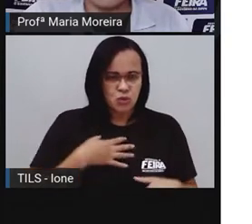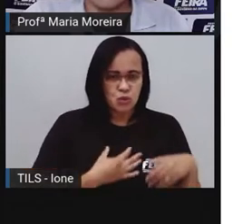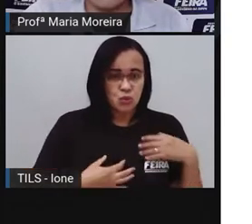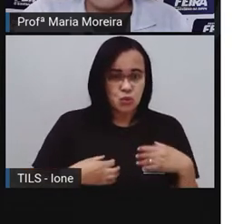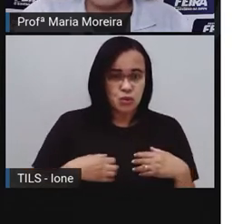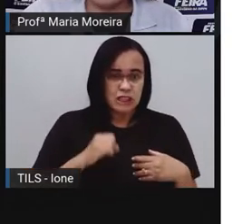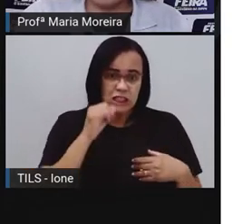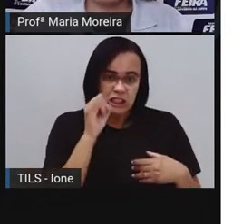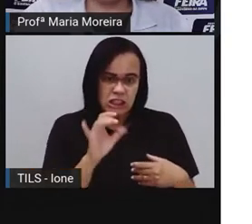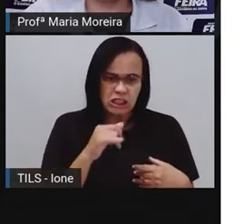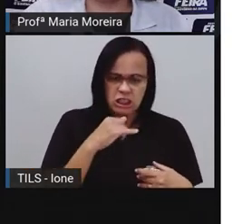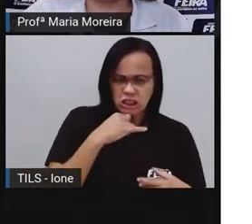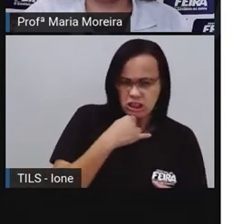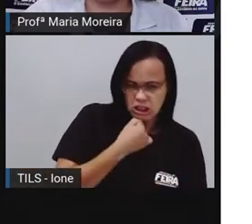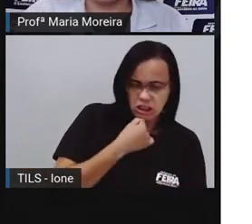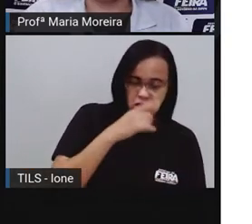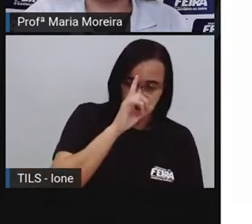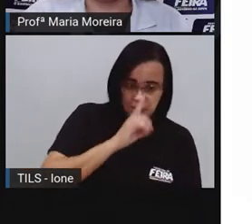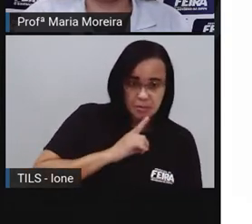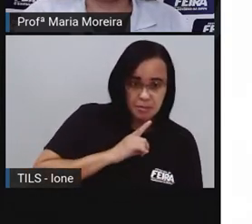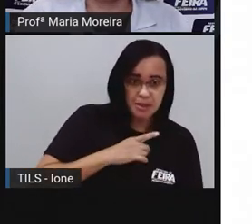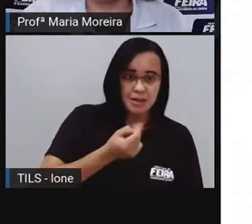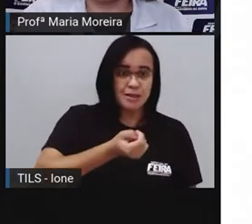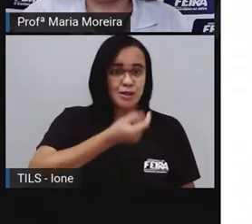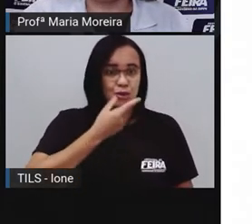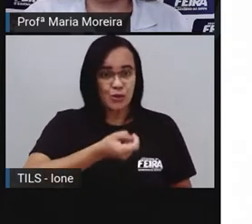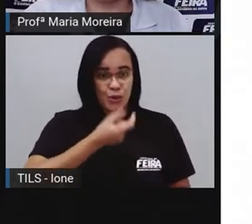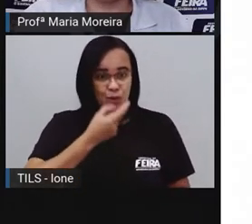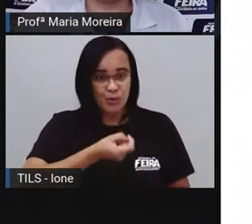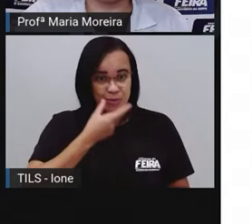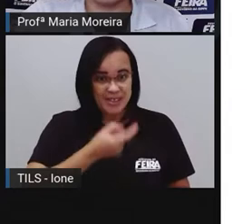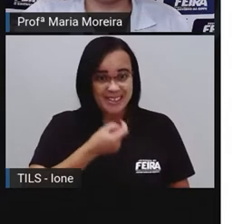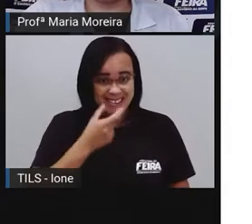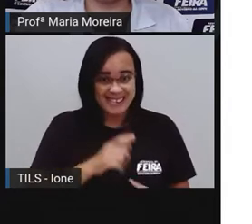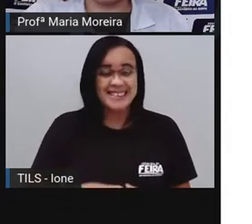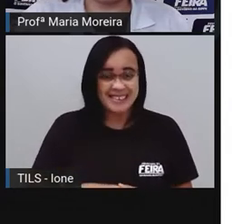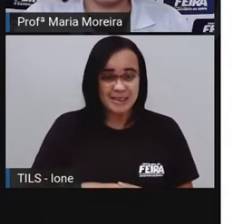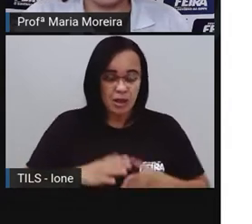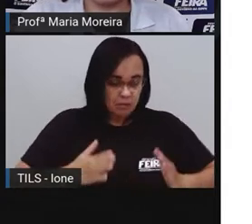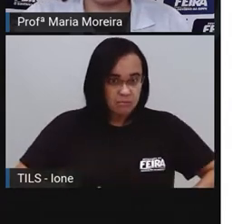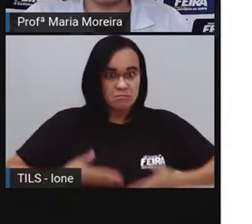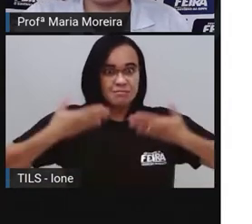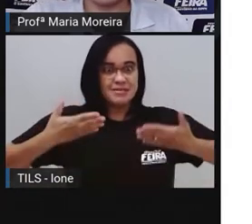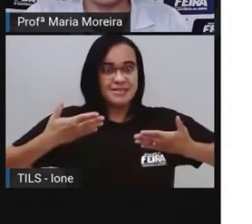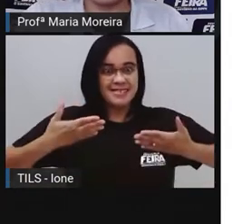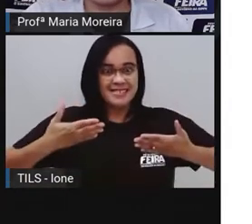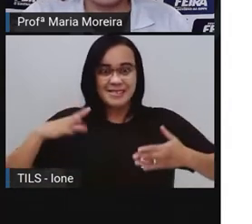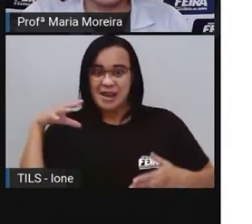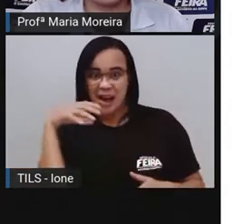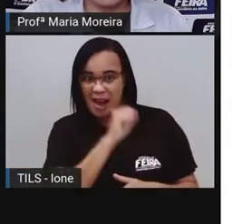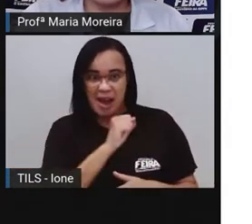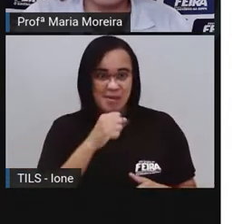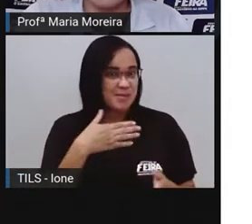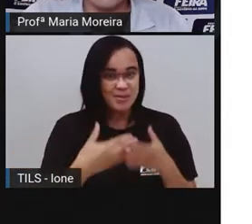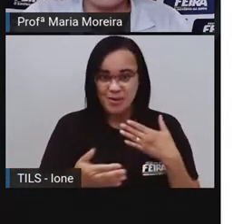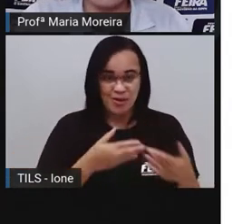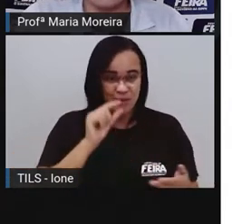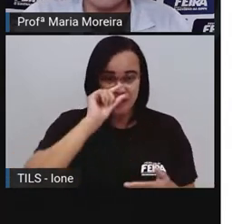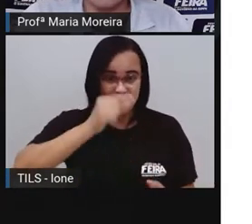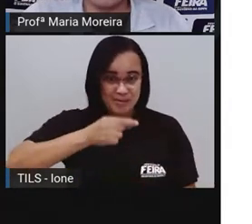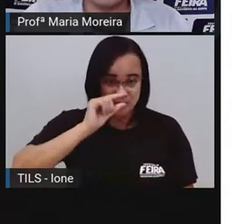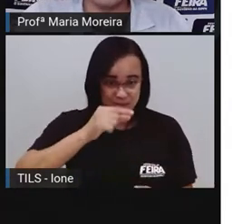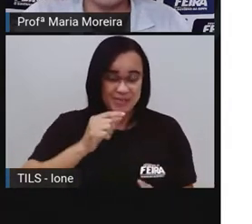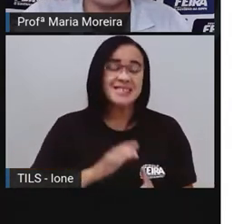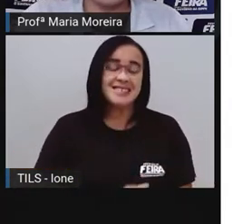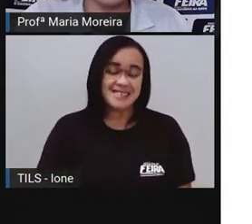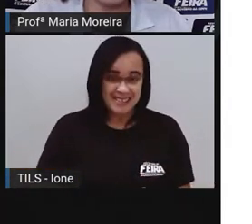Deprimida. Tome bruxa laque. Levanta o astral de qualquer bruxa. Gato preto.